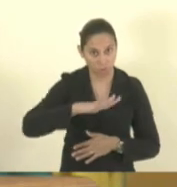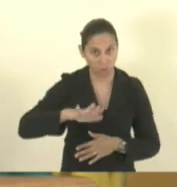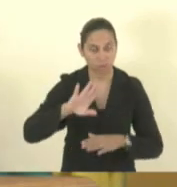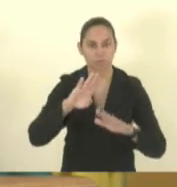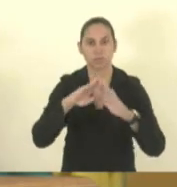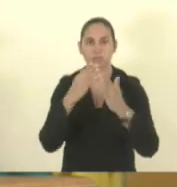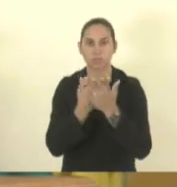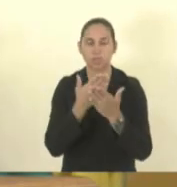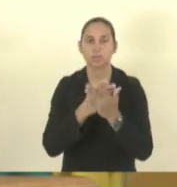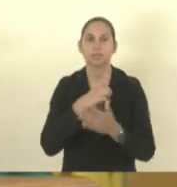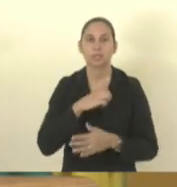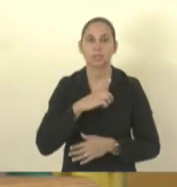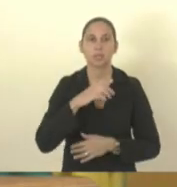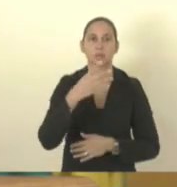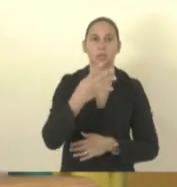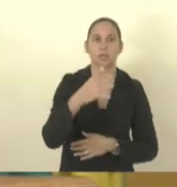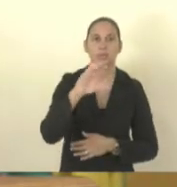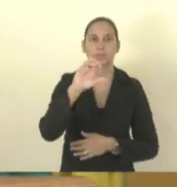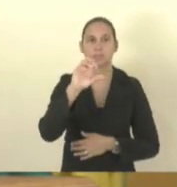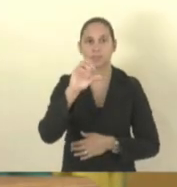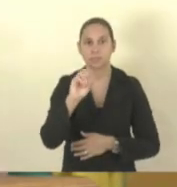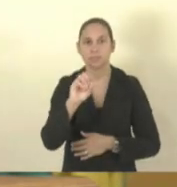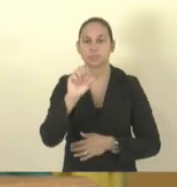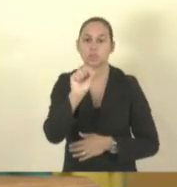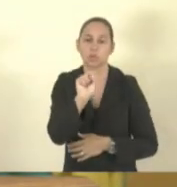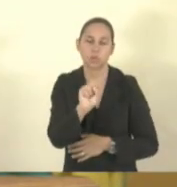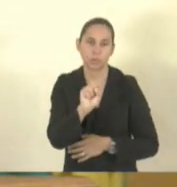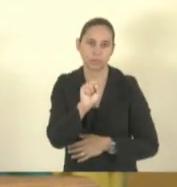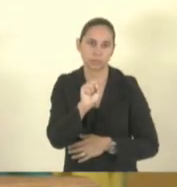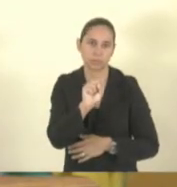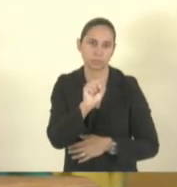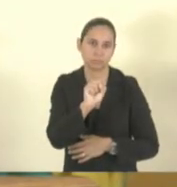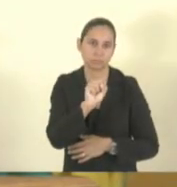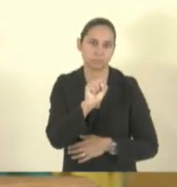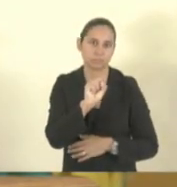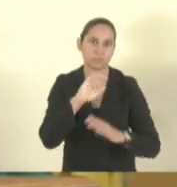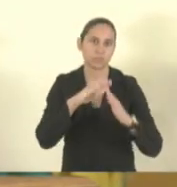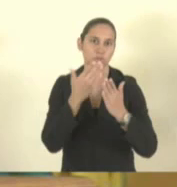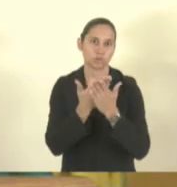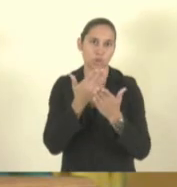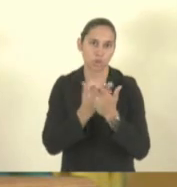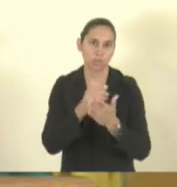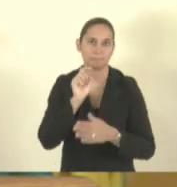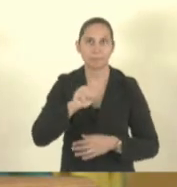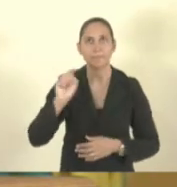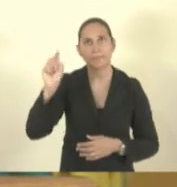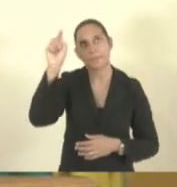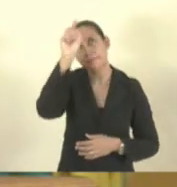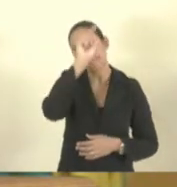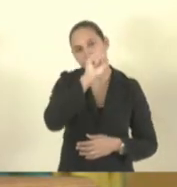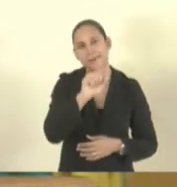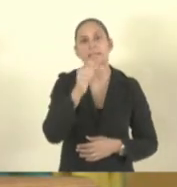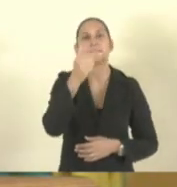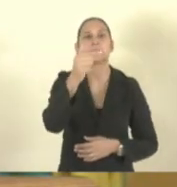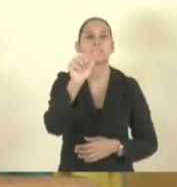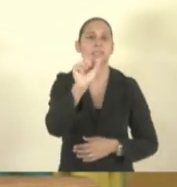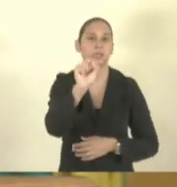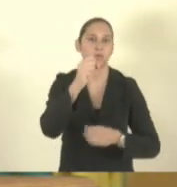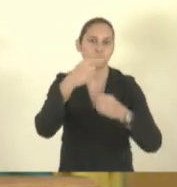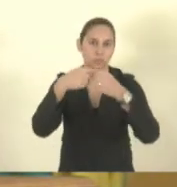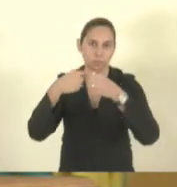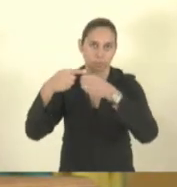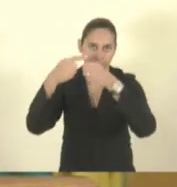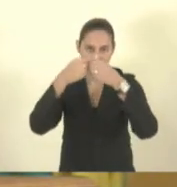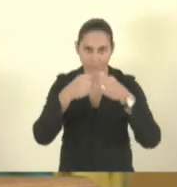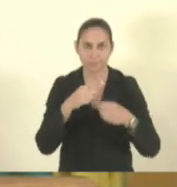408 escolas distribuídas em 78 municípios nós temos